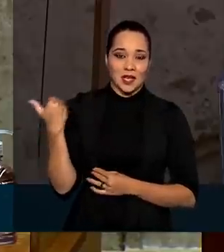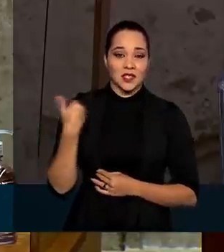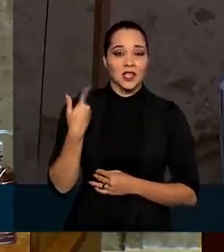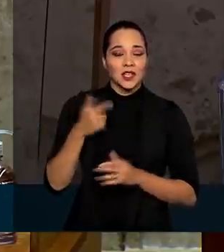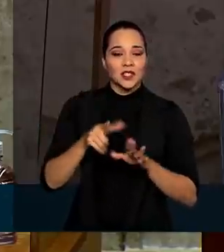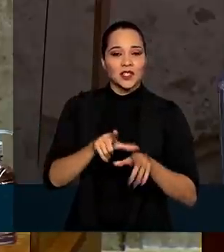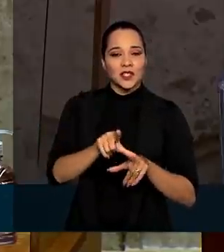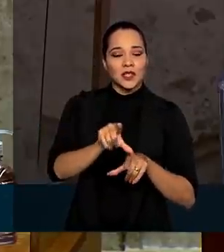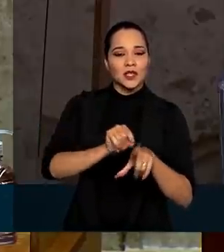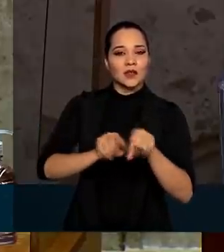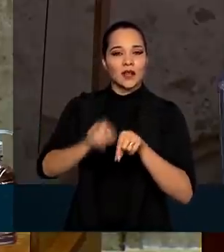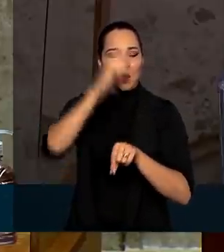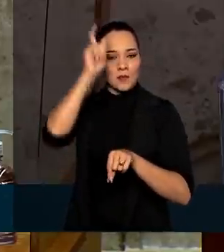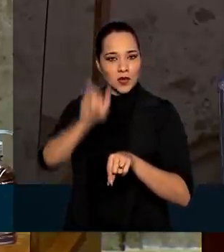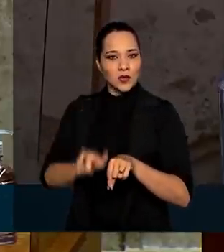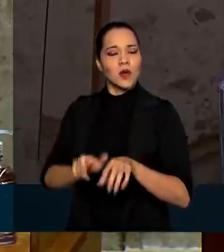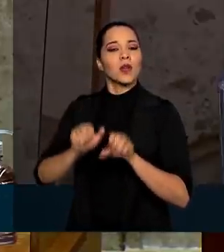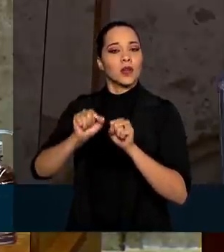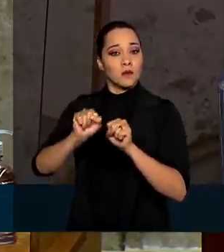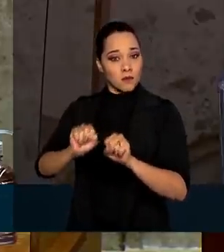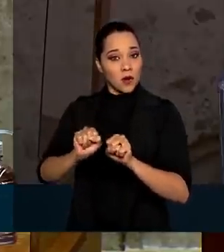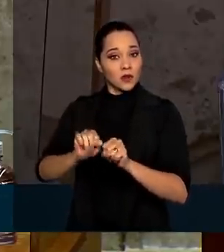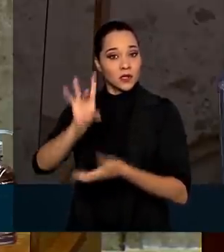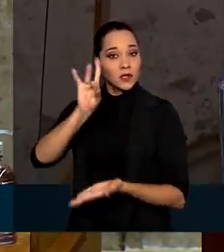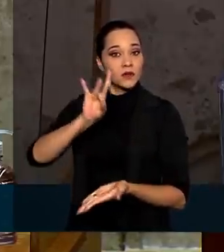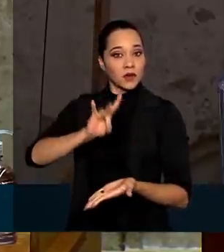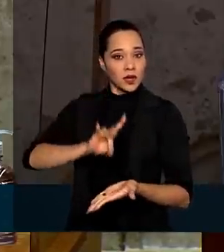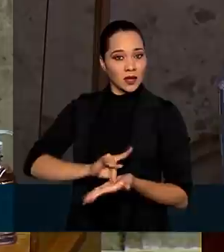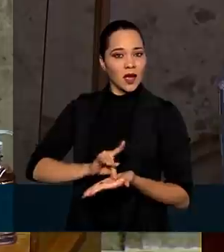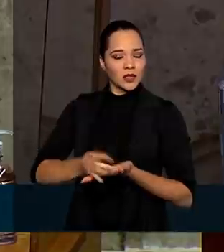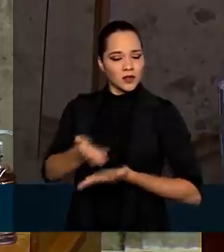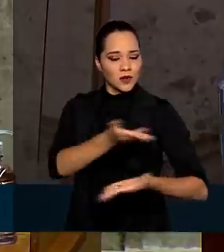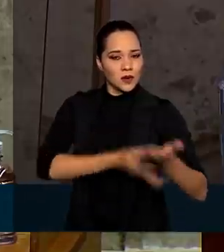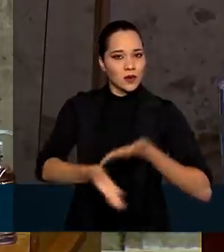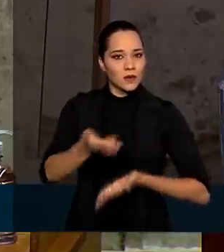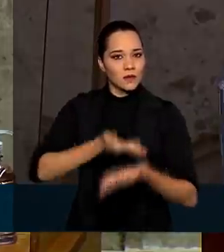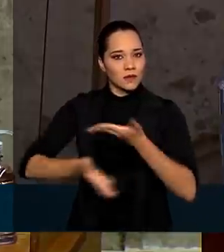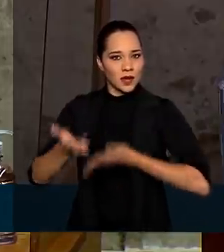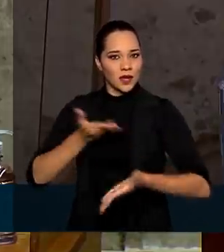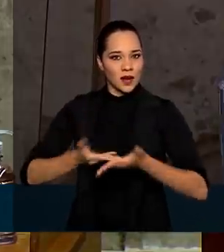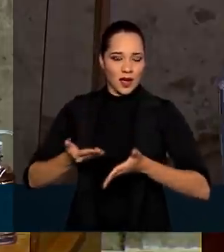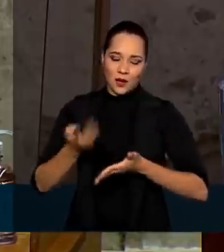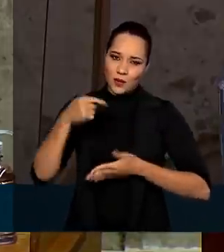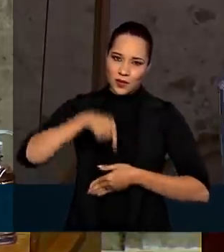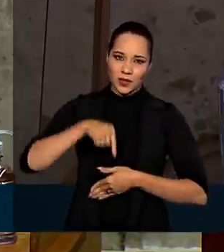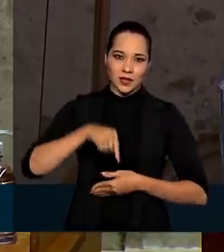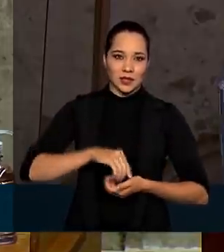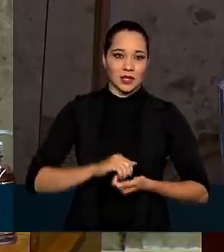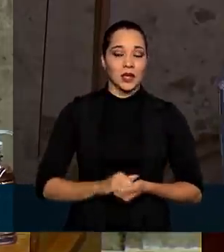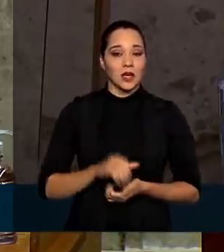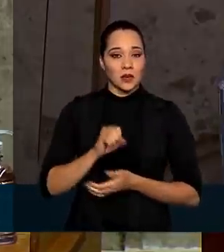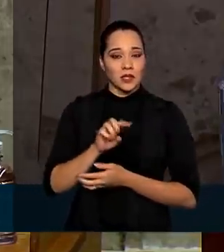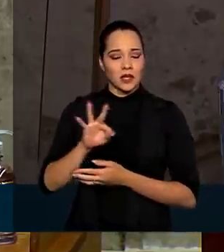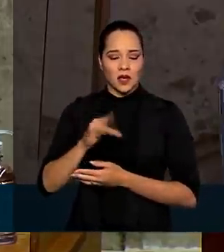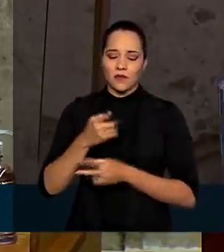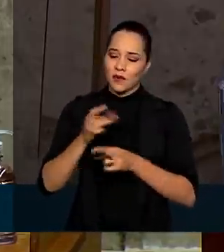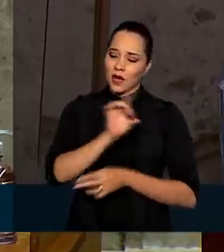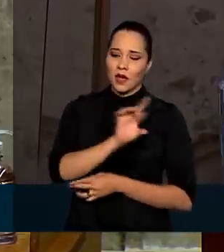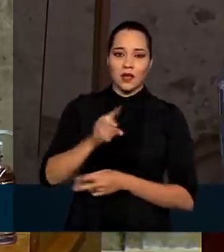de indicar alguém que possa realmente cooperar com esta Casa, com as suas